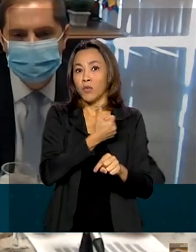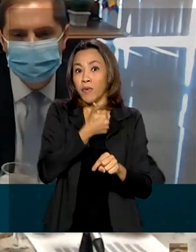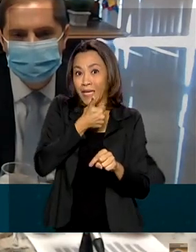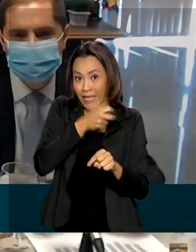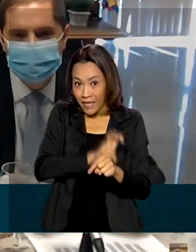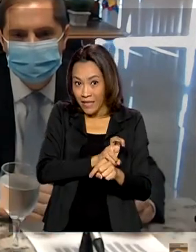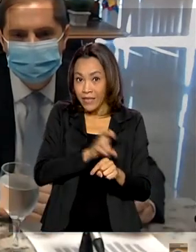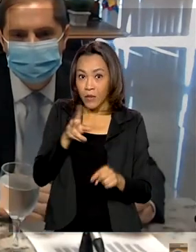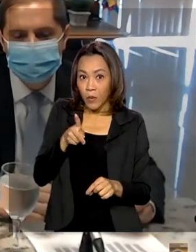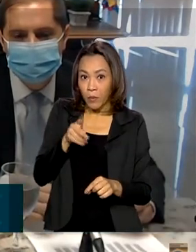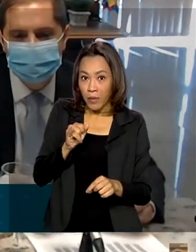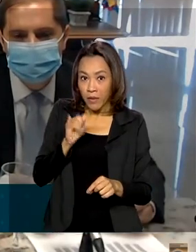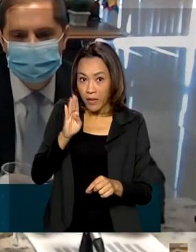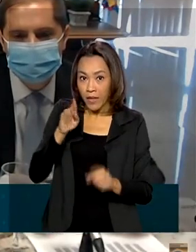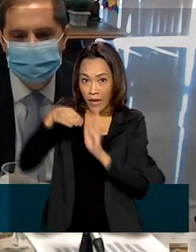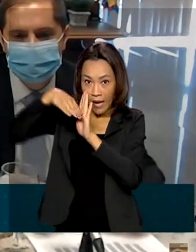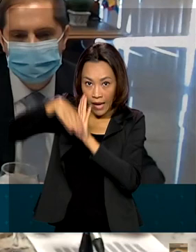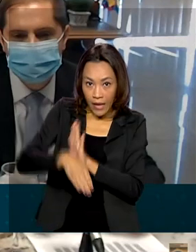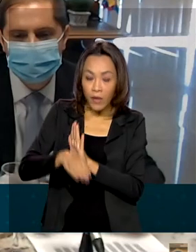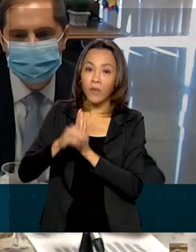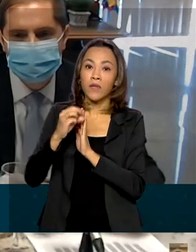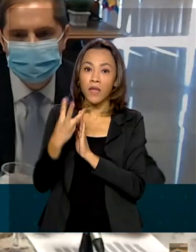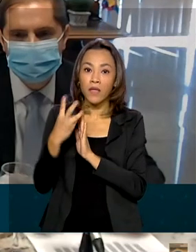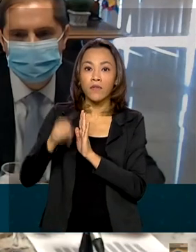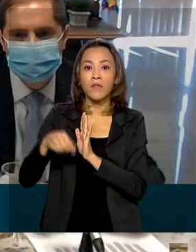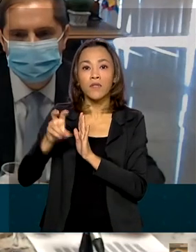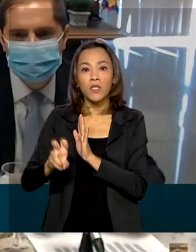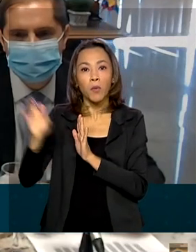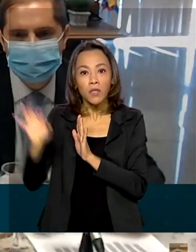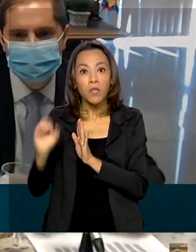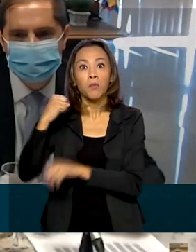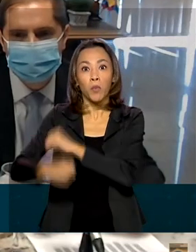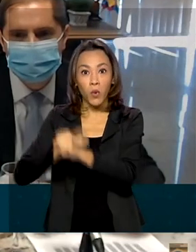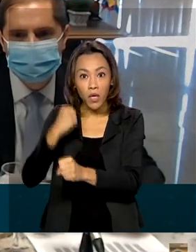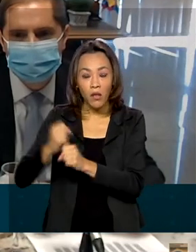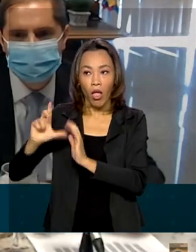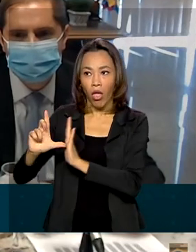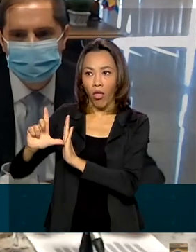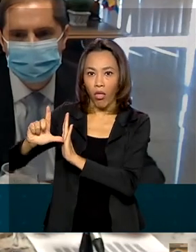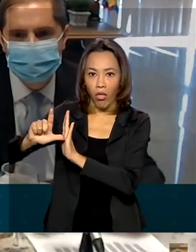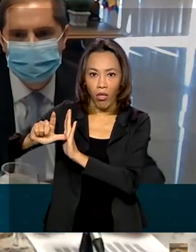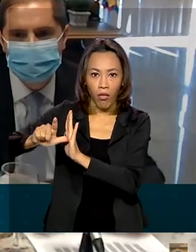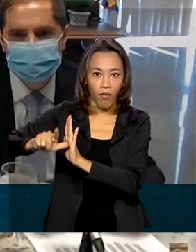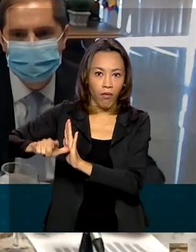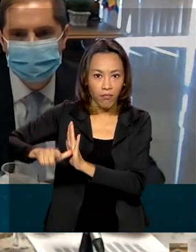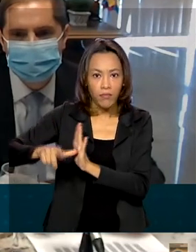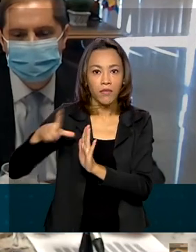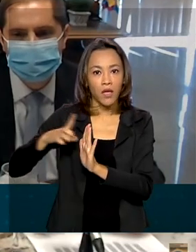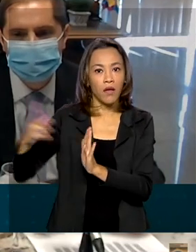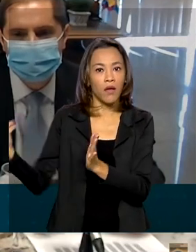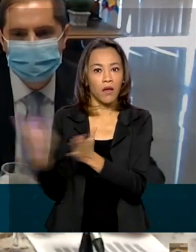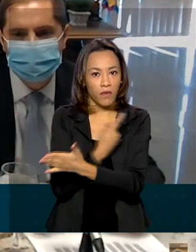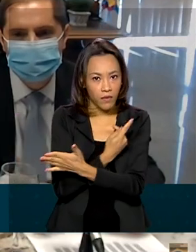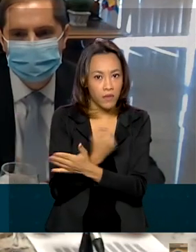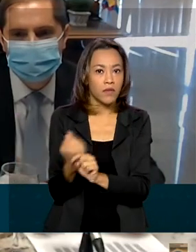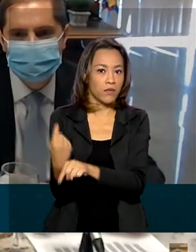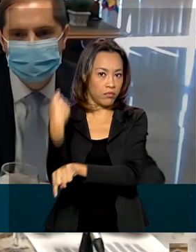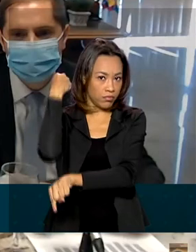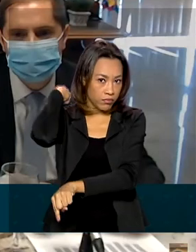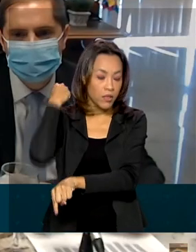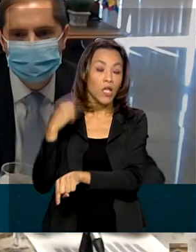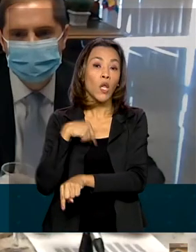brasileiro caiu 3,5% no ano. Foi uma recessão autoimposta e nós perdemos